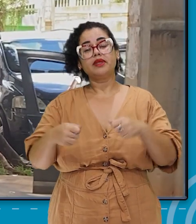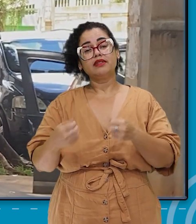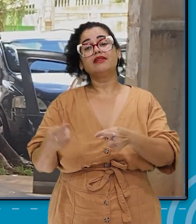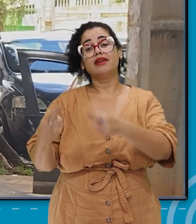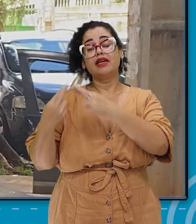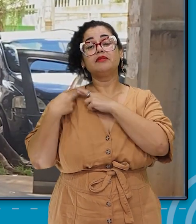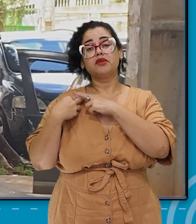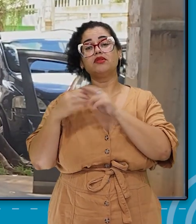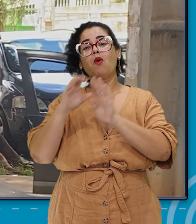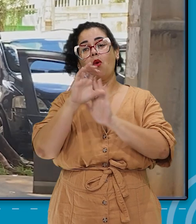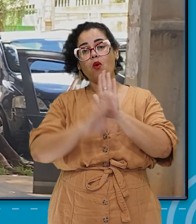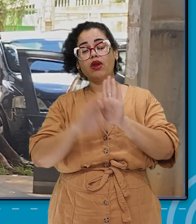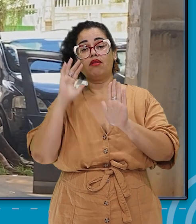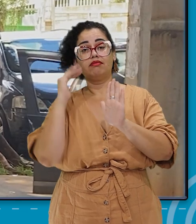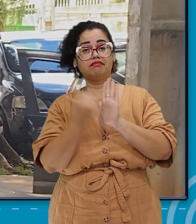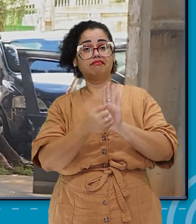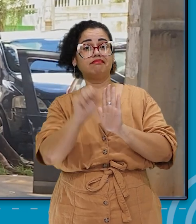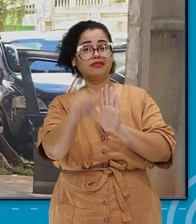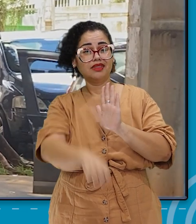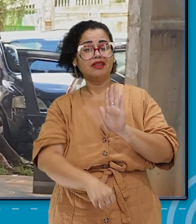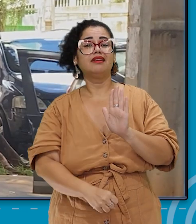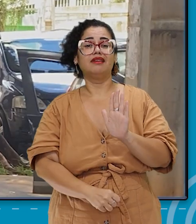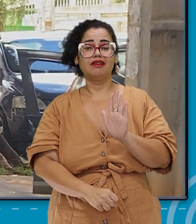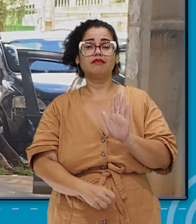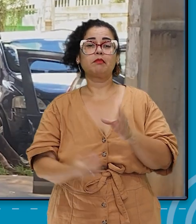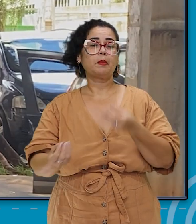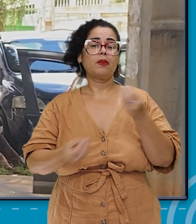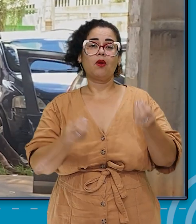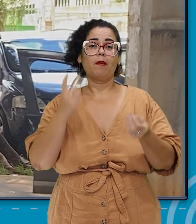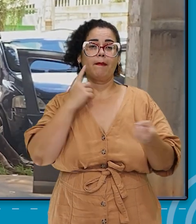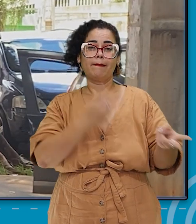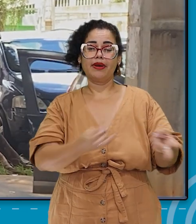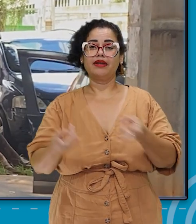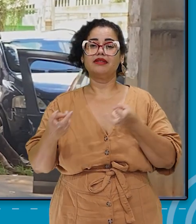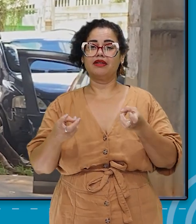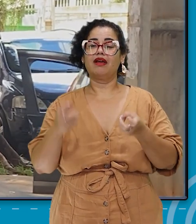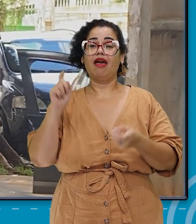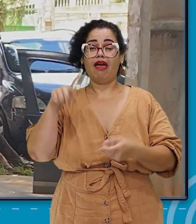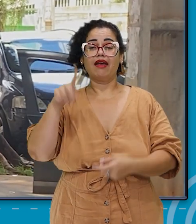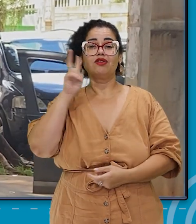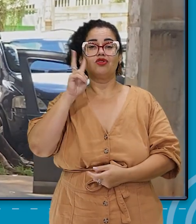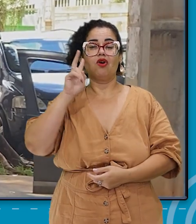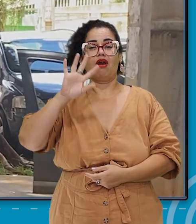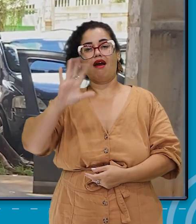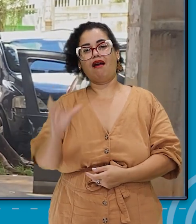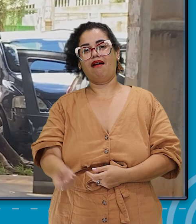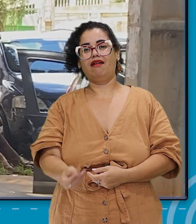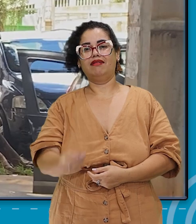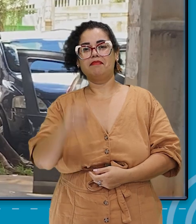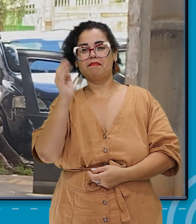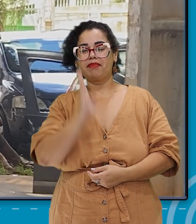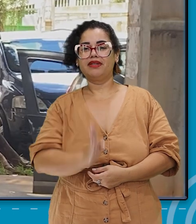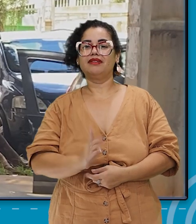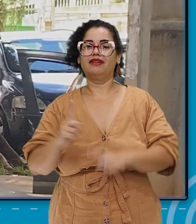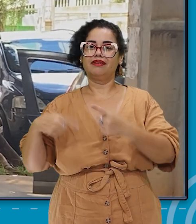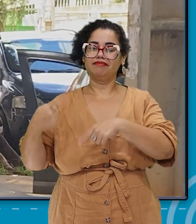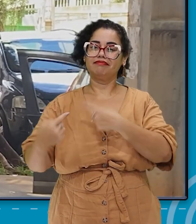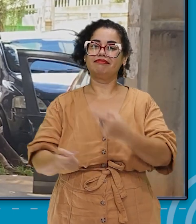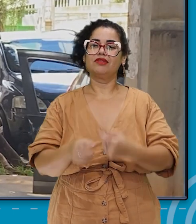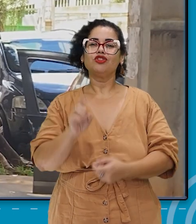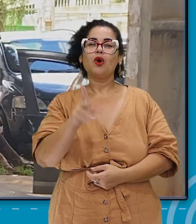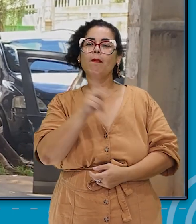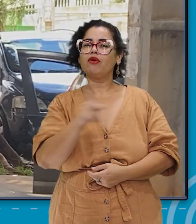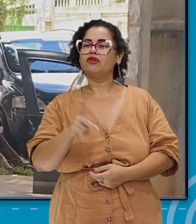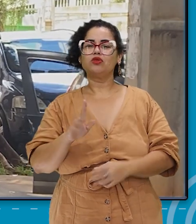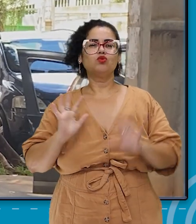tem que trabalhar no currículo sim, é a perspectiva da história da África e afro-brasileira. E aí, não só o professor,